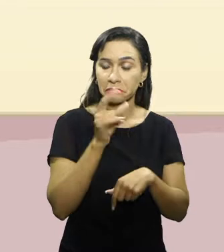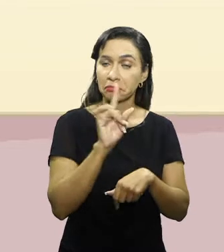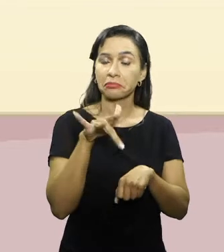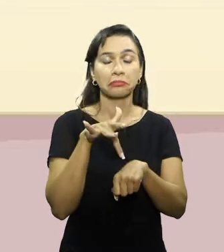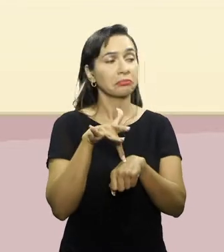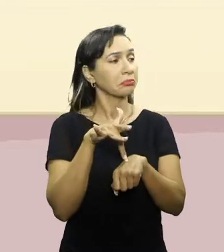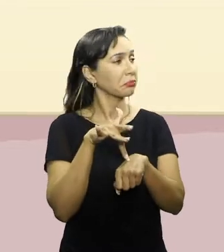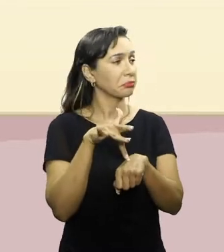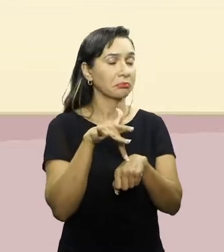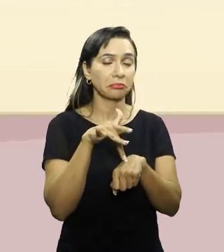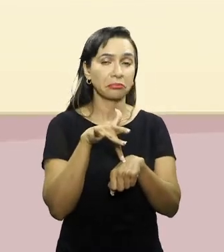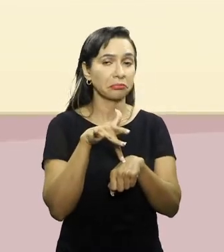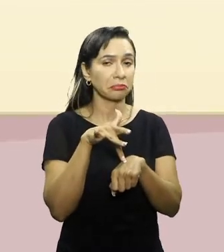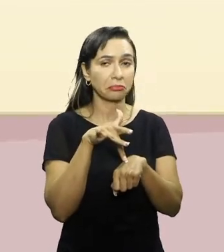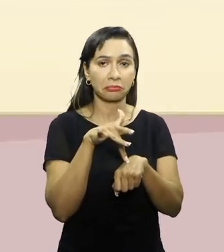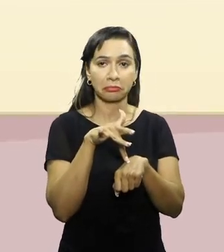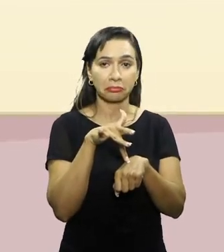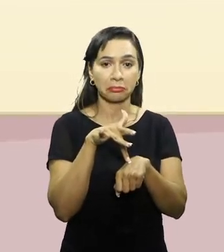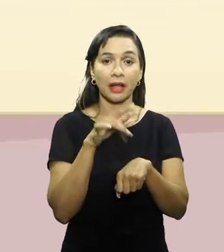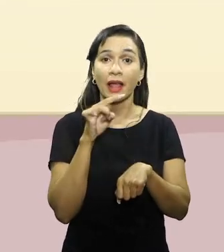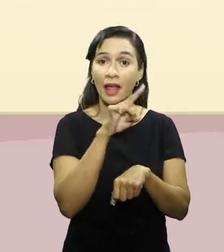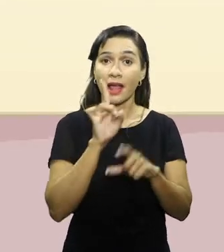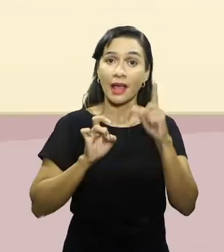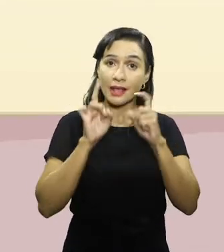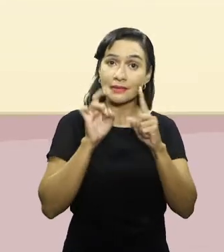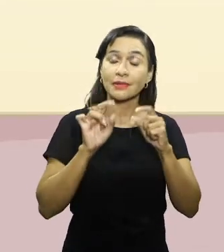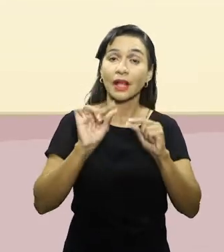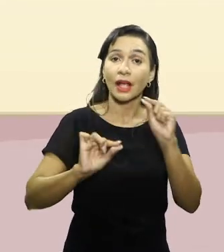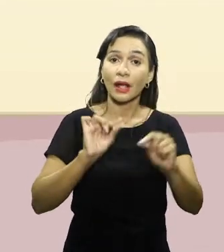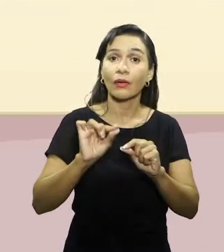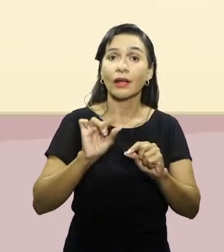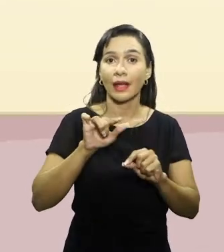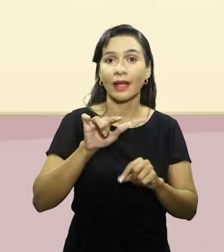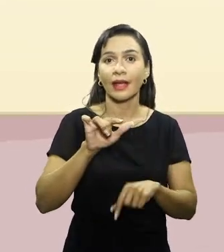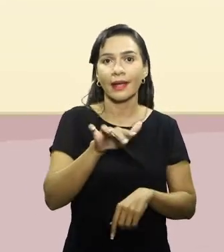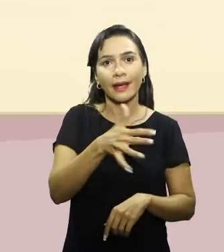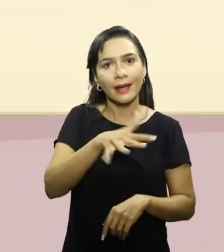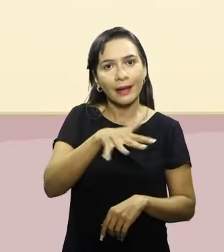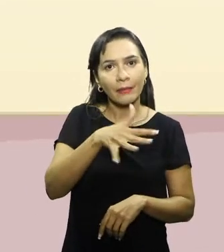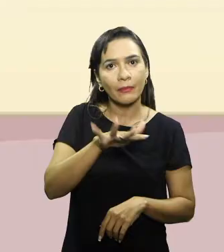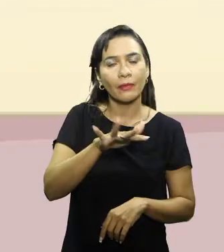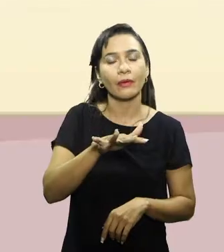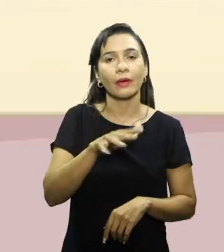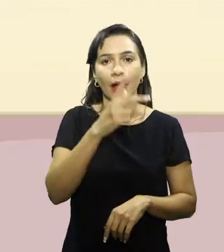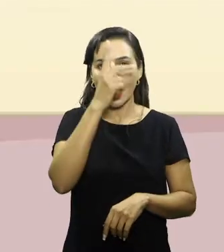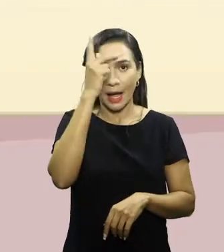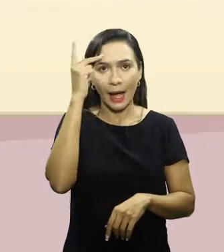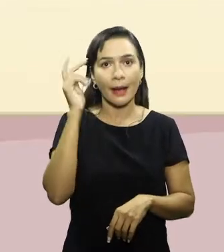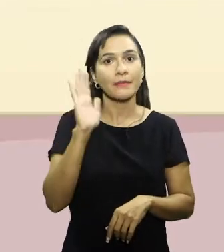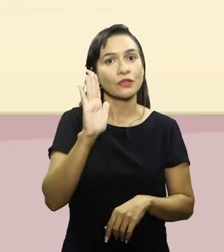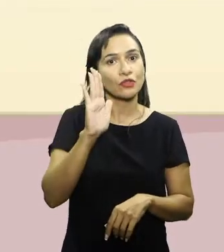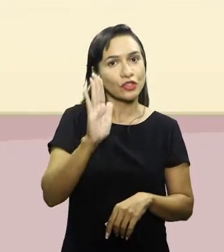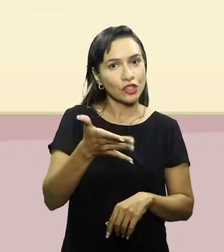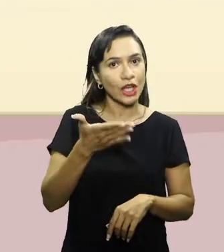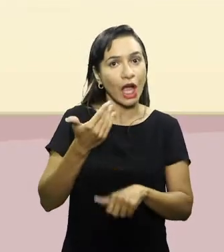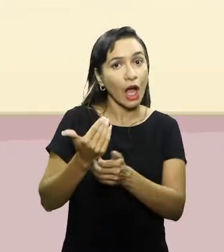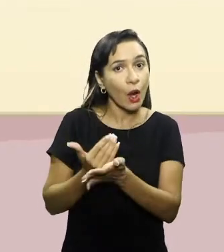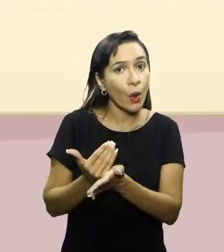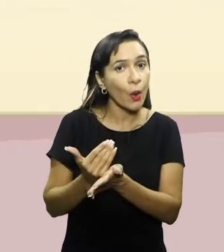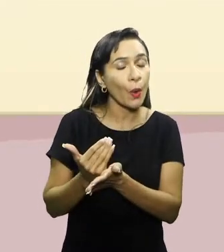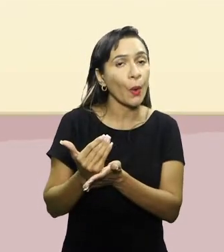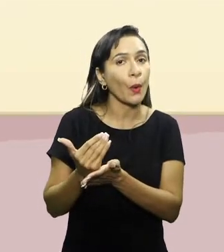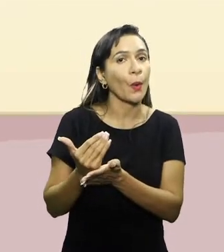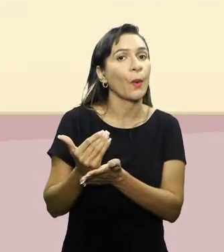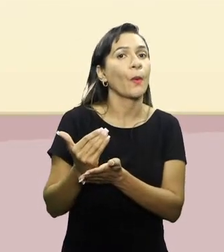nem tão difícil, certo? Essa expressão é o que a chama de moderado, para aquele indivíduo que já é intermediário com a prática do